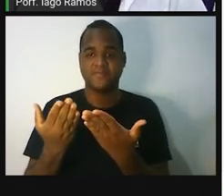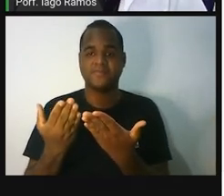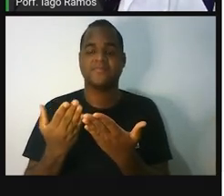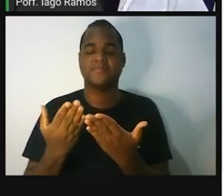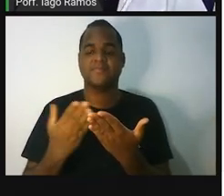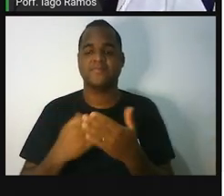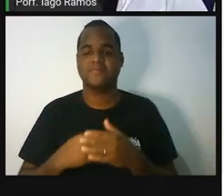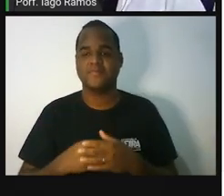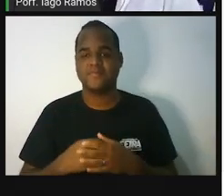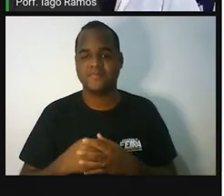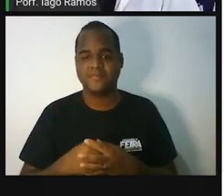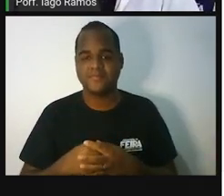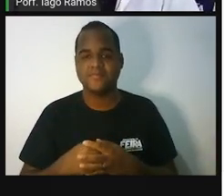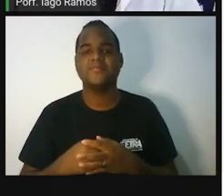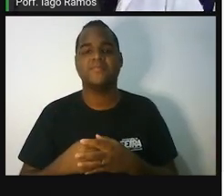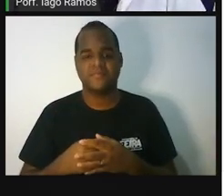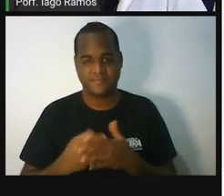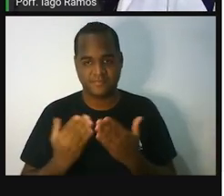Vezes 20.